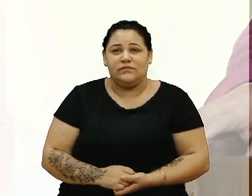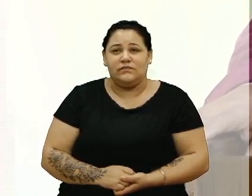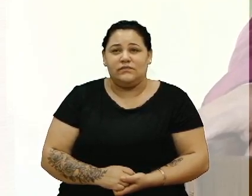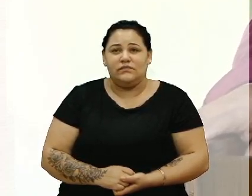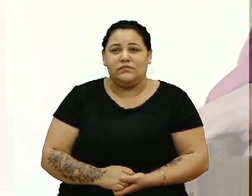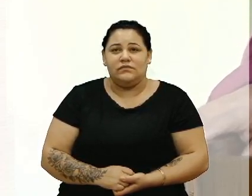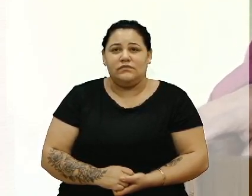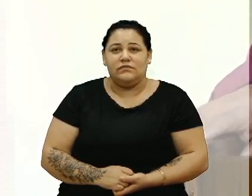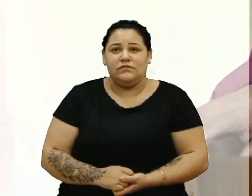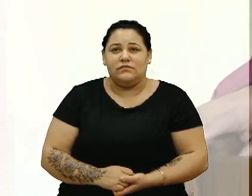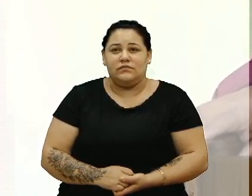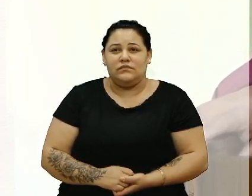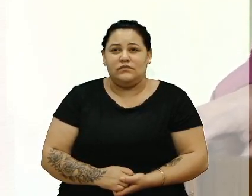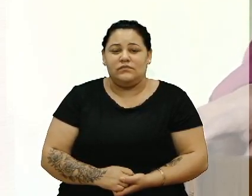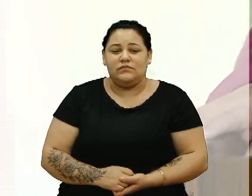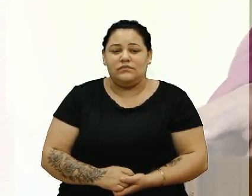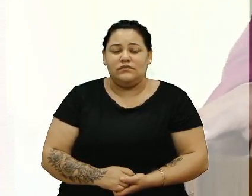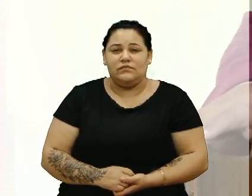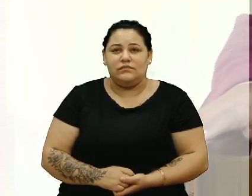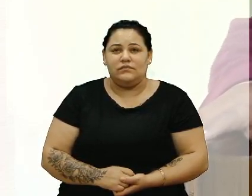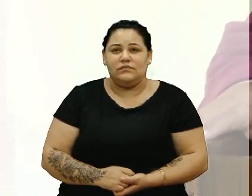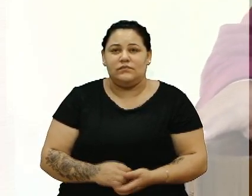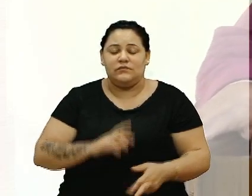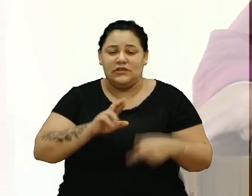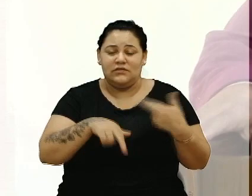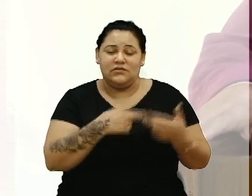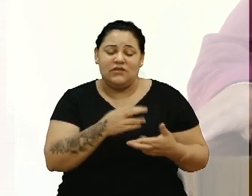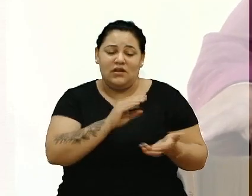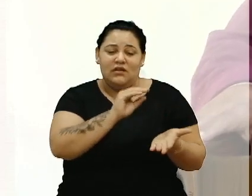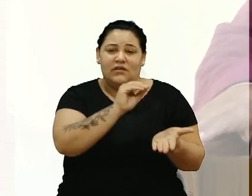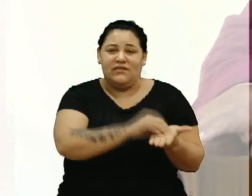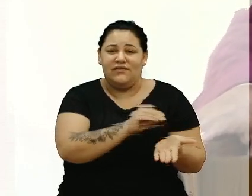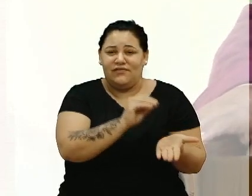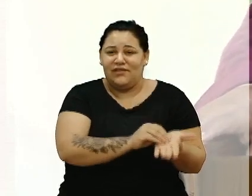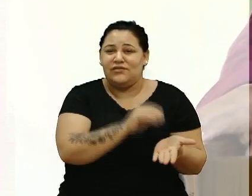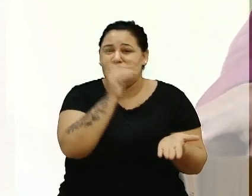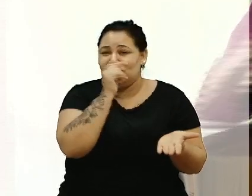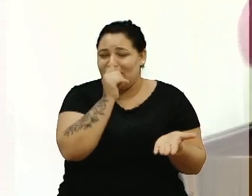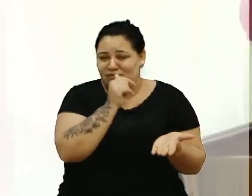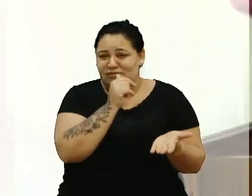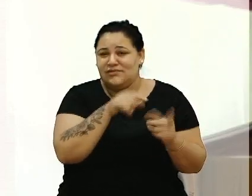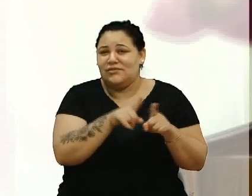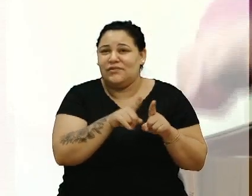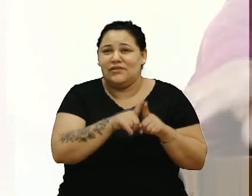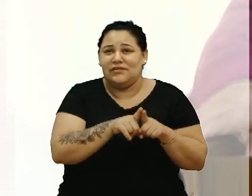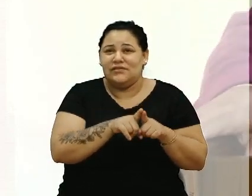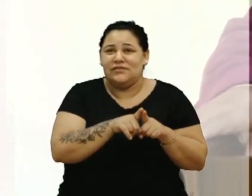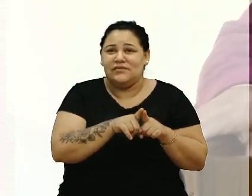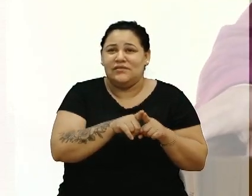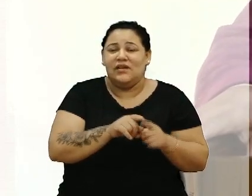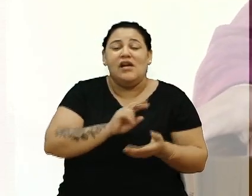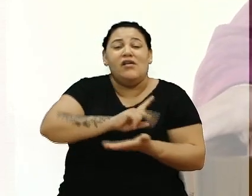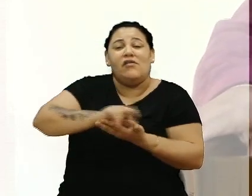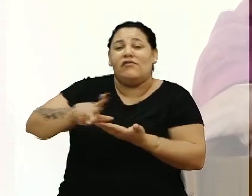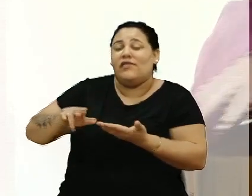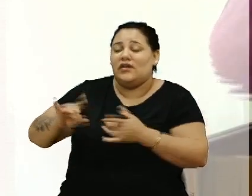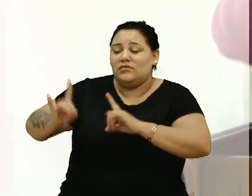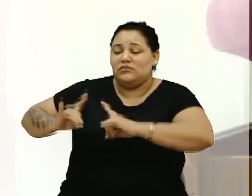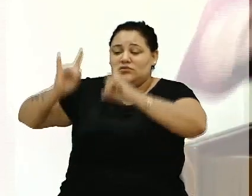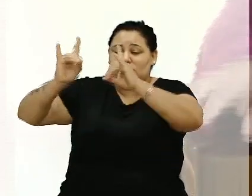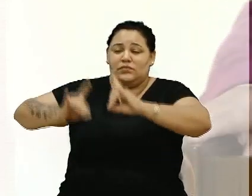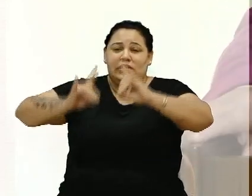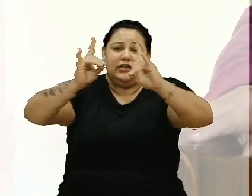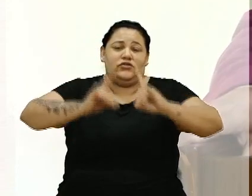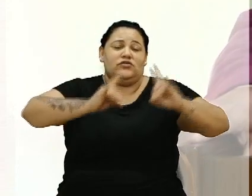A questão da falta de água também. Faltou água ali na região, vários prédios, por exemplo, ali no Moral dos Alpes, naquela região, no